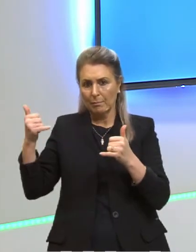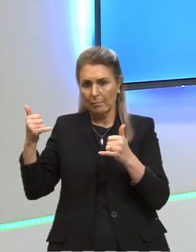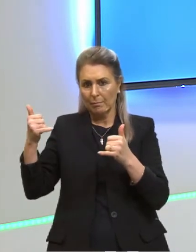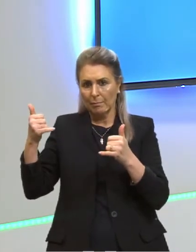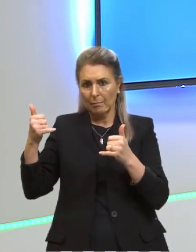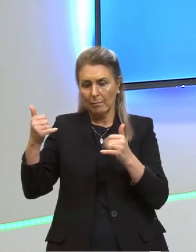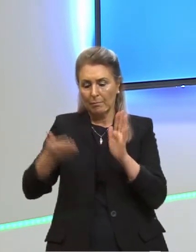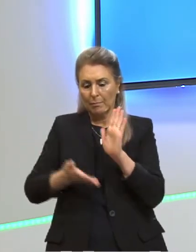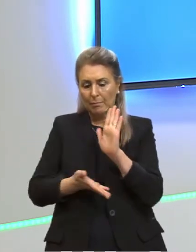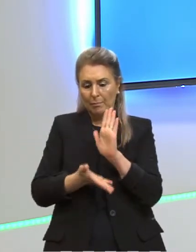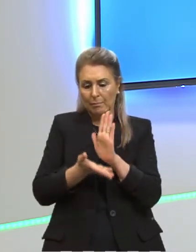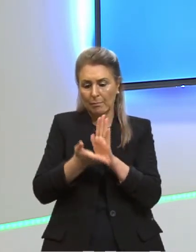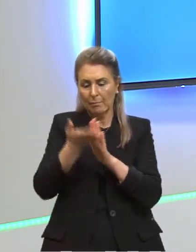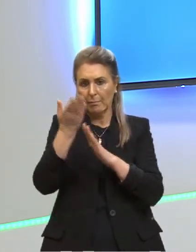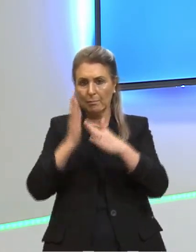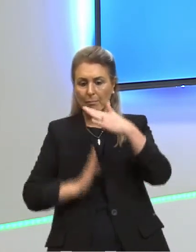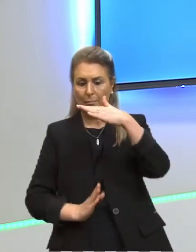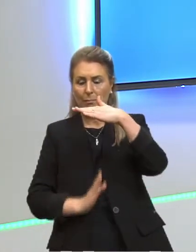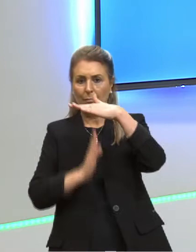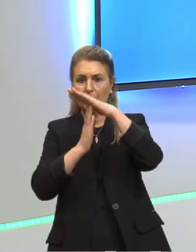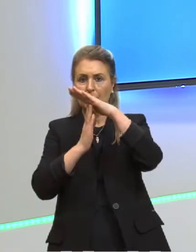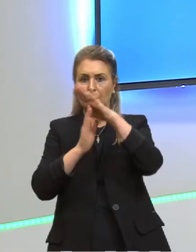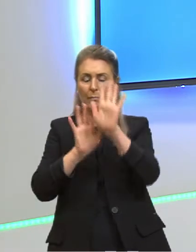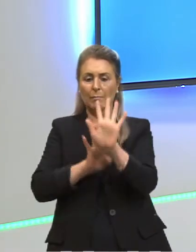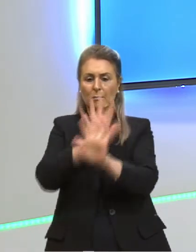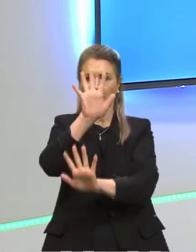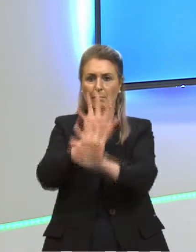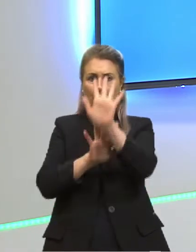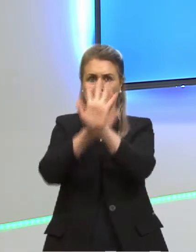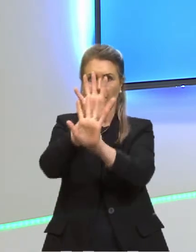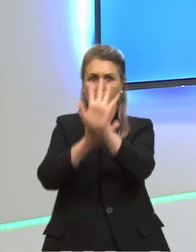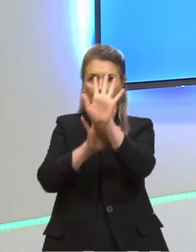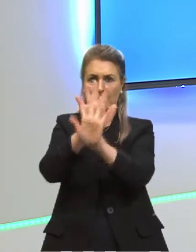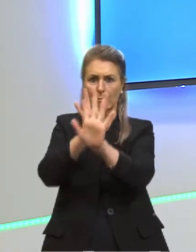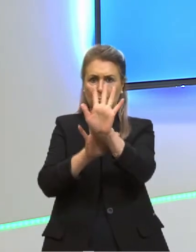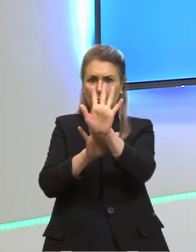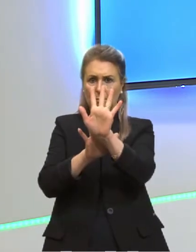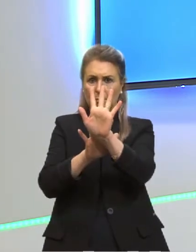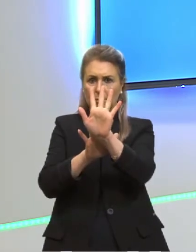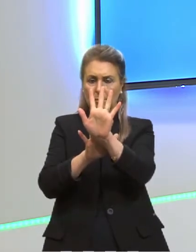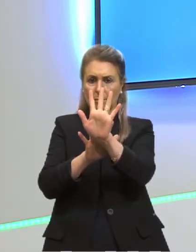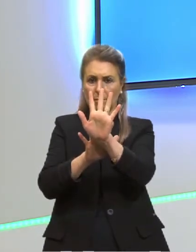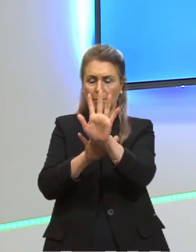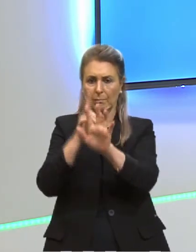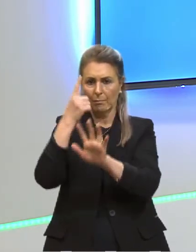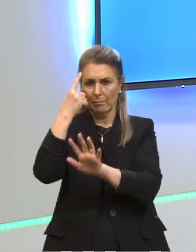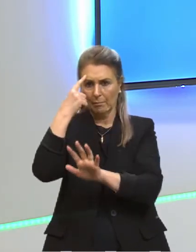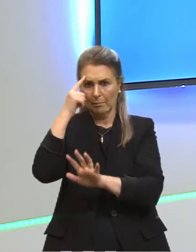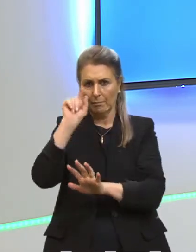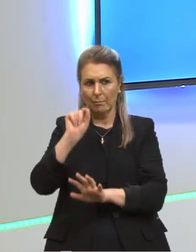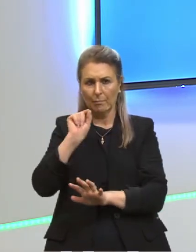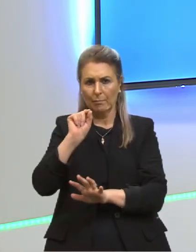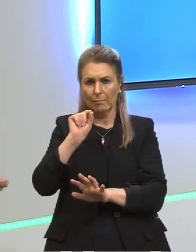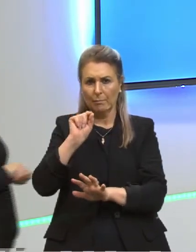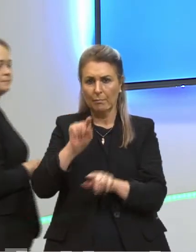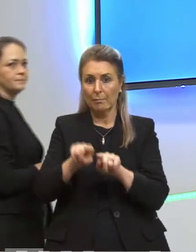que passando do ultravioleta vai ser uma catástrofe. Então a ideia seria essa. Mas,